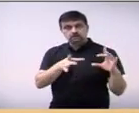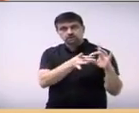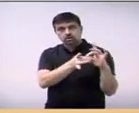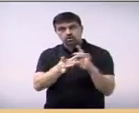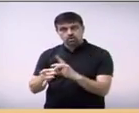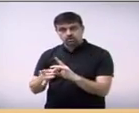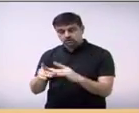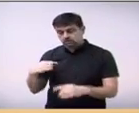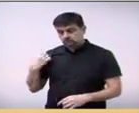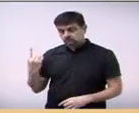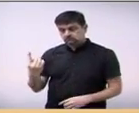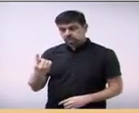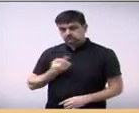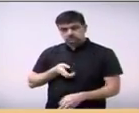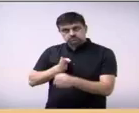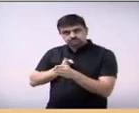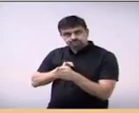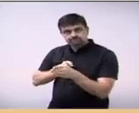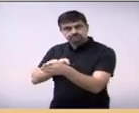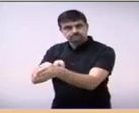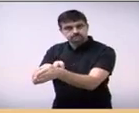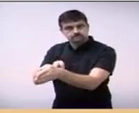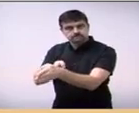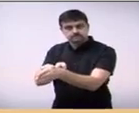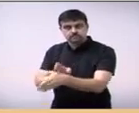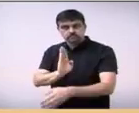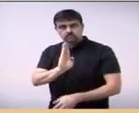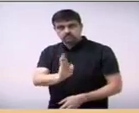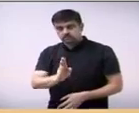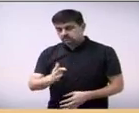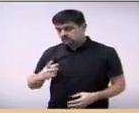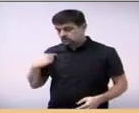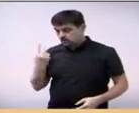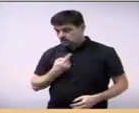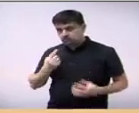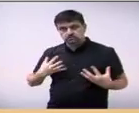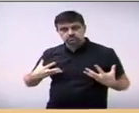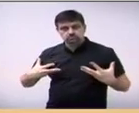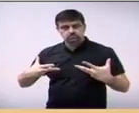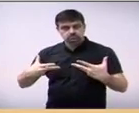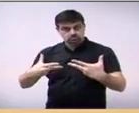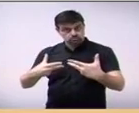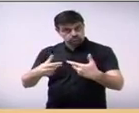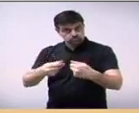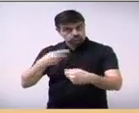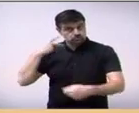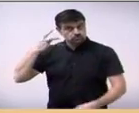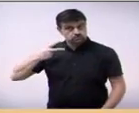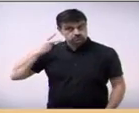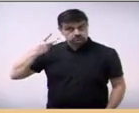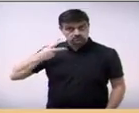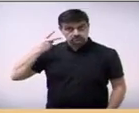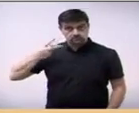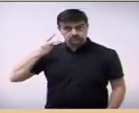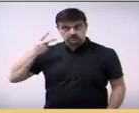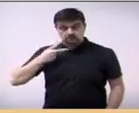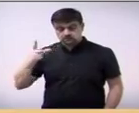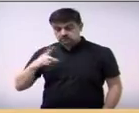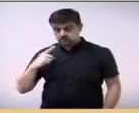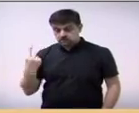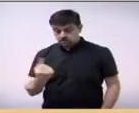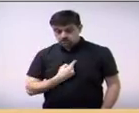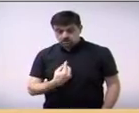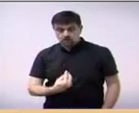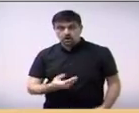que temos que seguir em frente, já que todos nós, nobres vereadores, só estamos